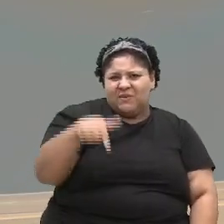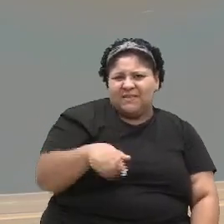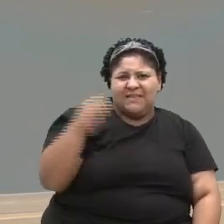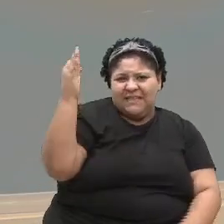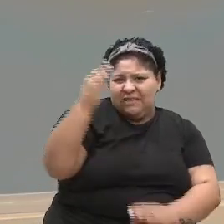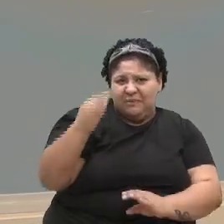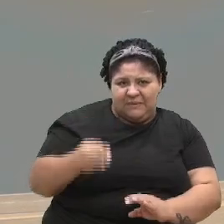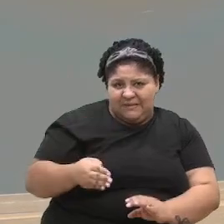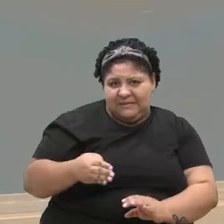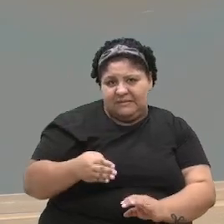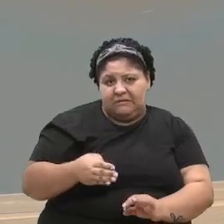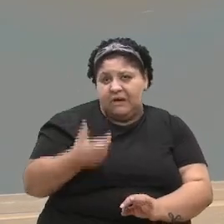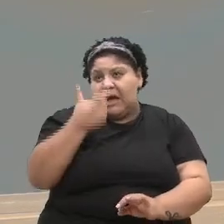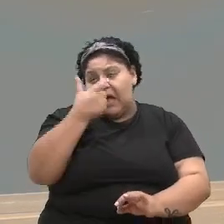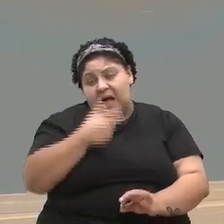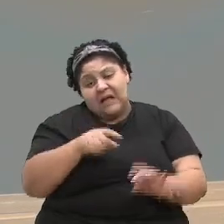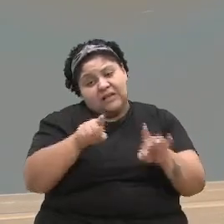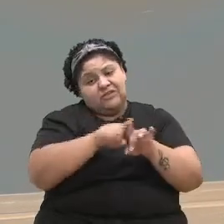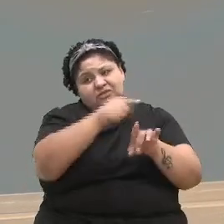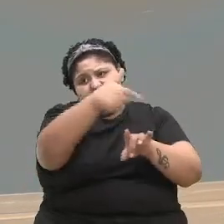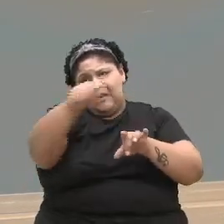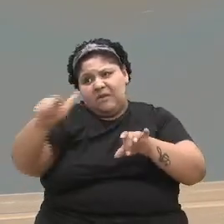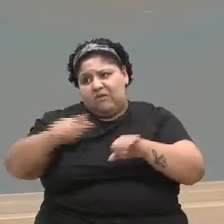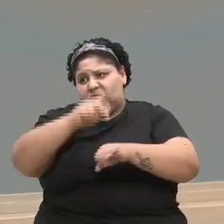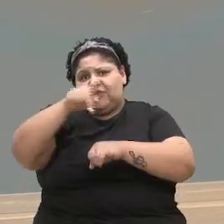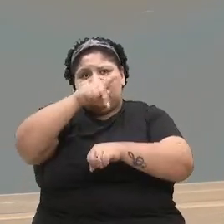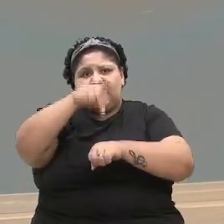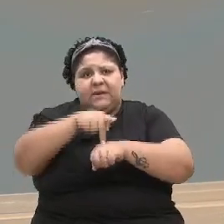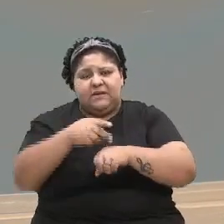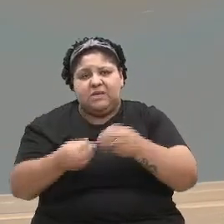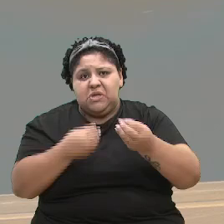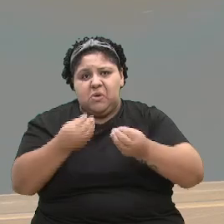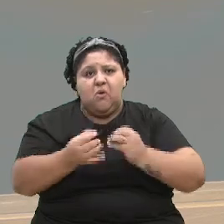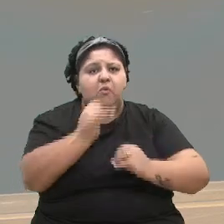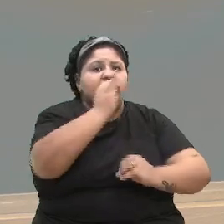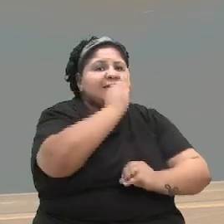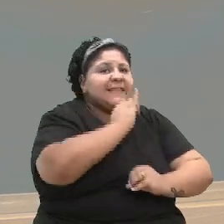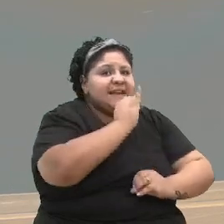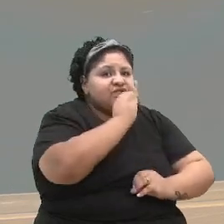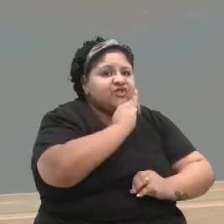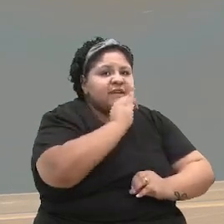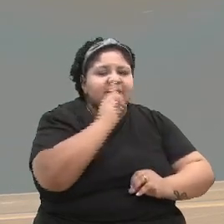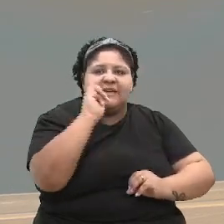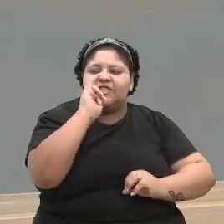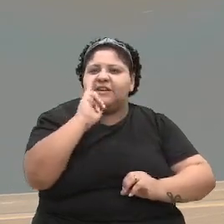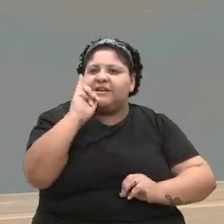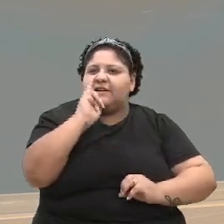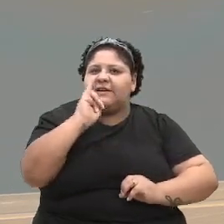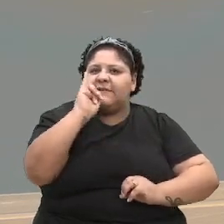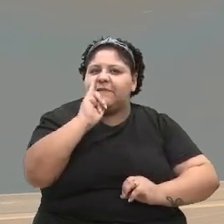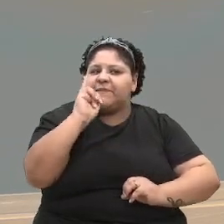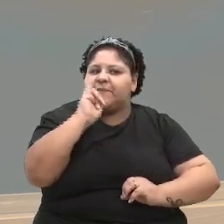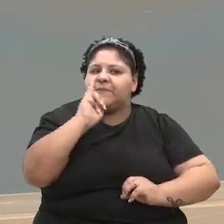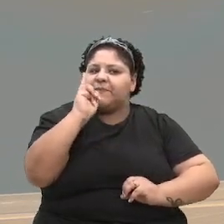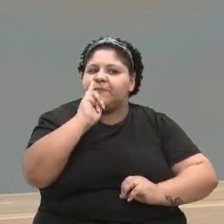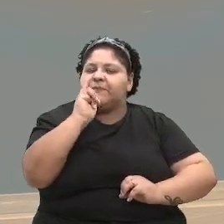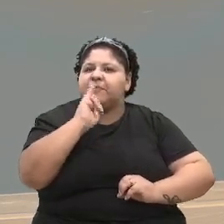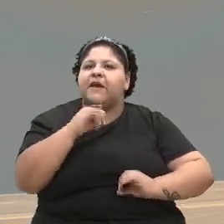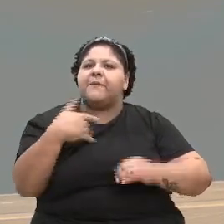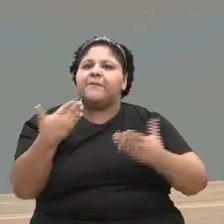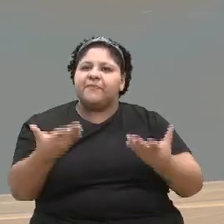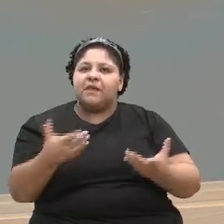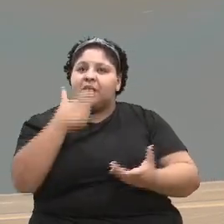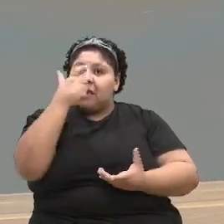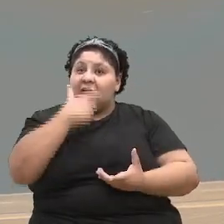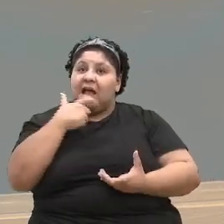em outros países, como cobaia, para ver se dá certo ou não, tinha que ter no mínimo essa garantia. Então, acho que é